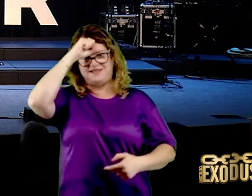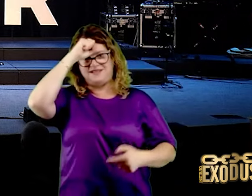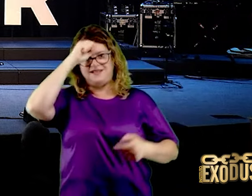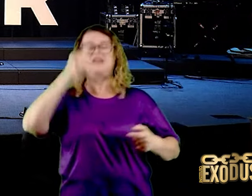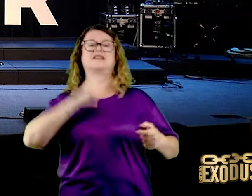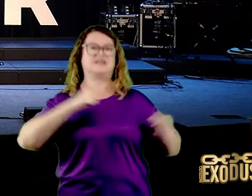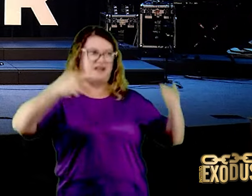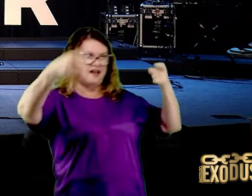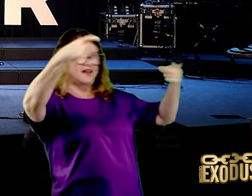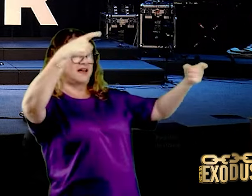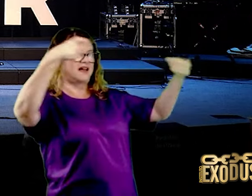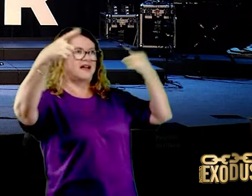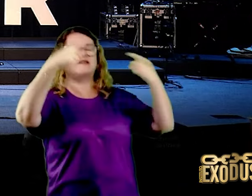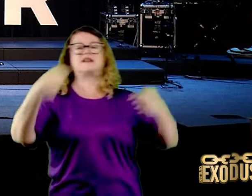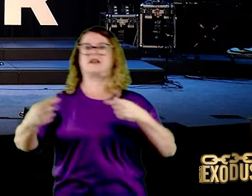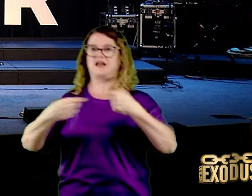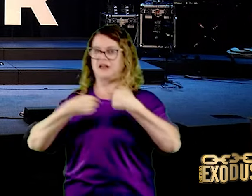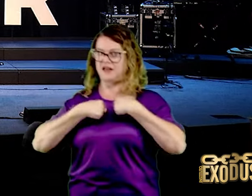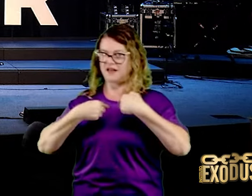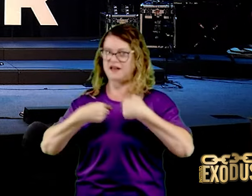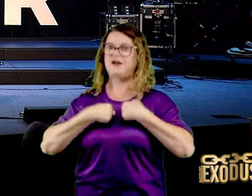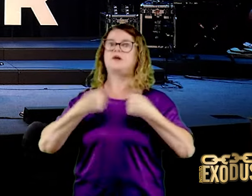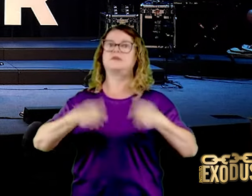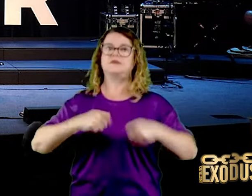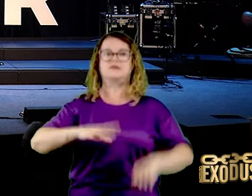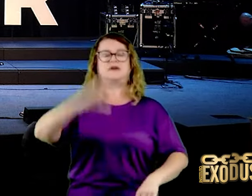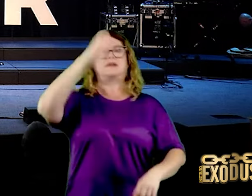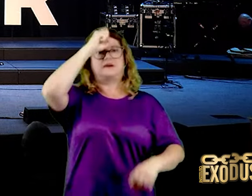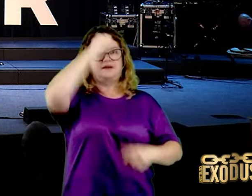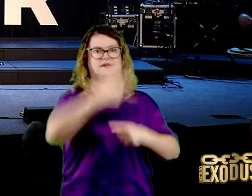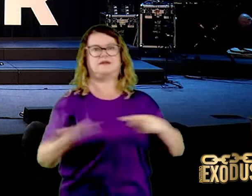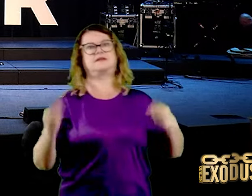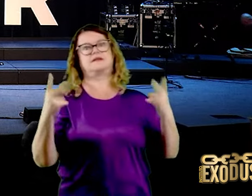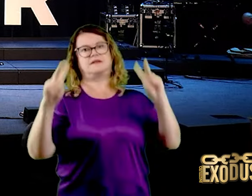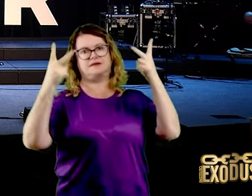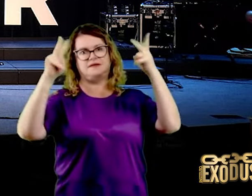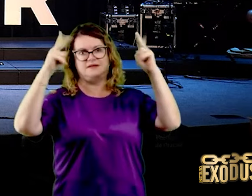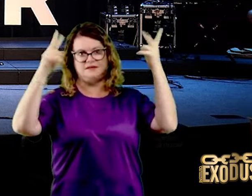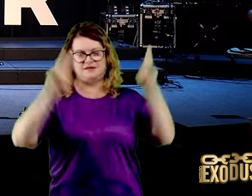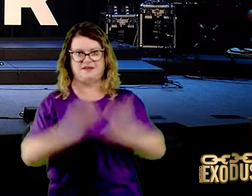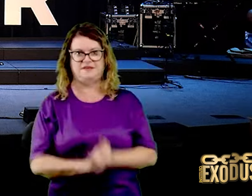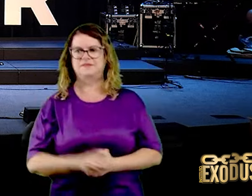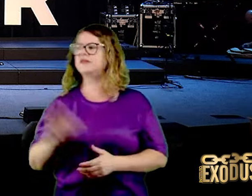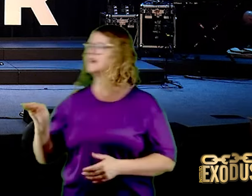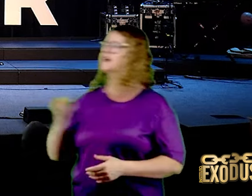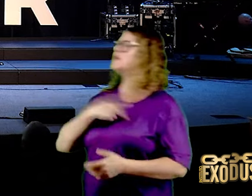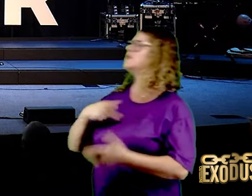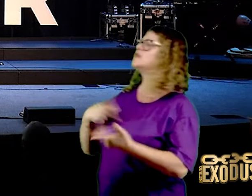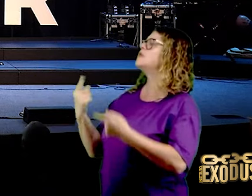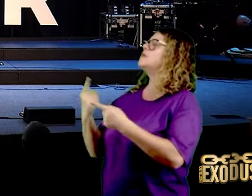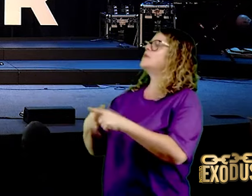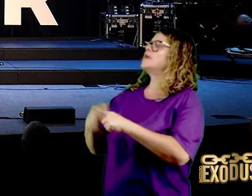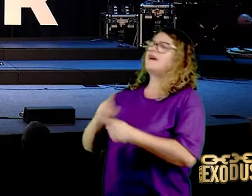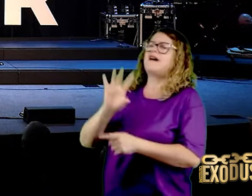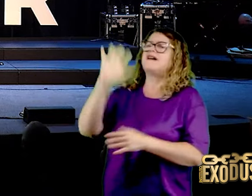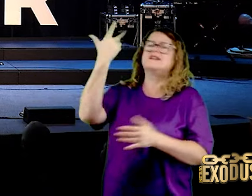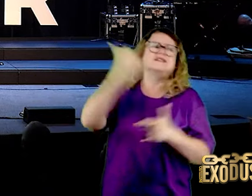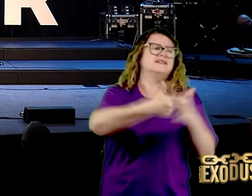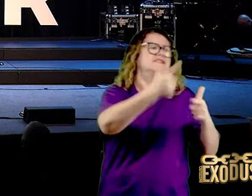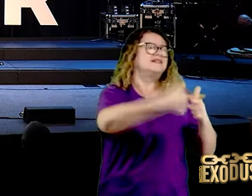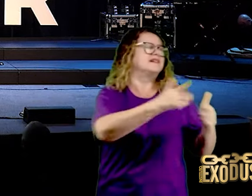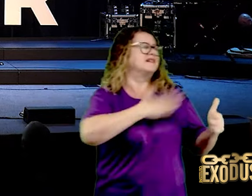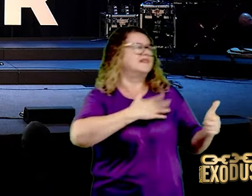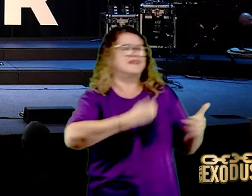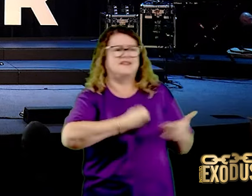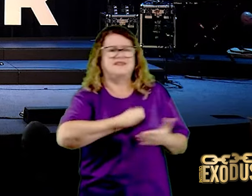vencer. E é por isso, pastor, por que que esse problema veio na minha vida? Porque ele